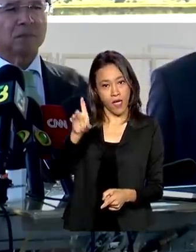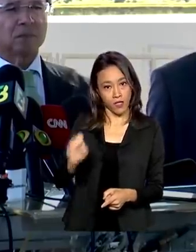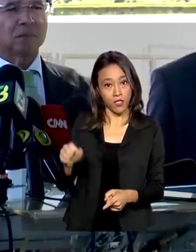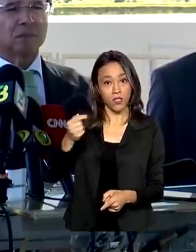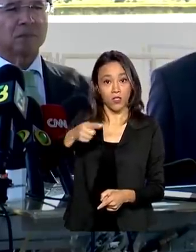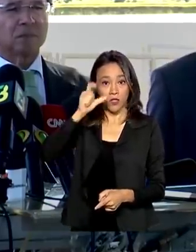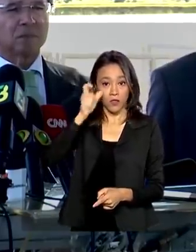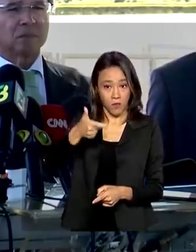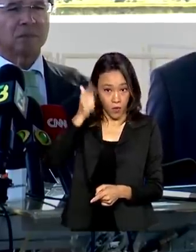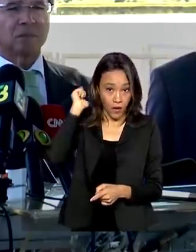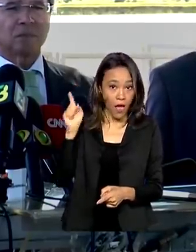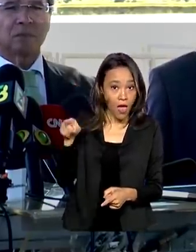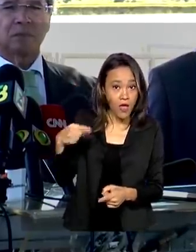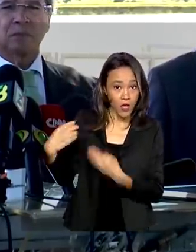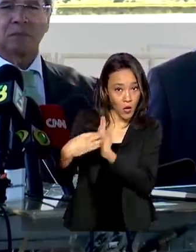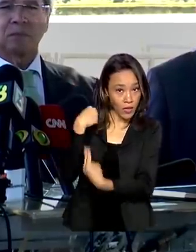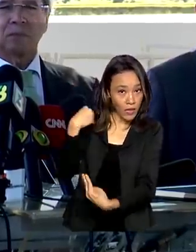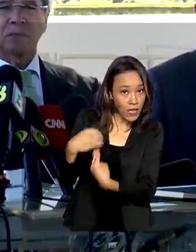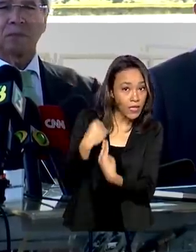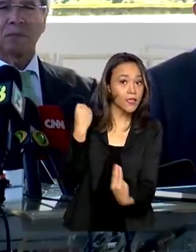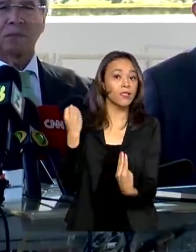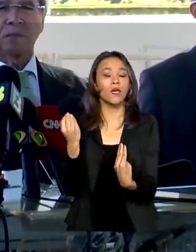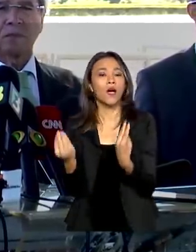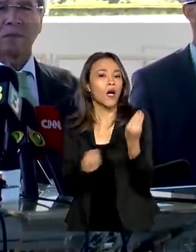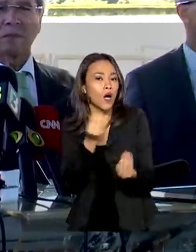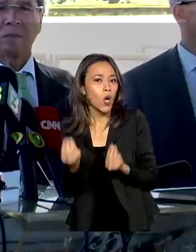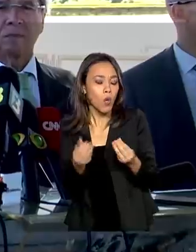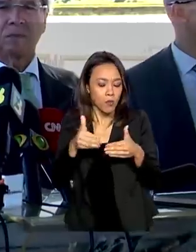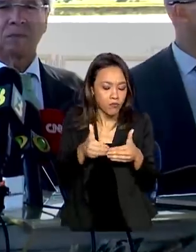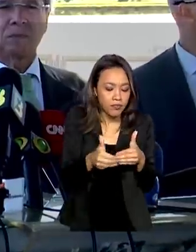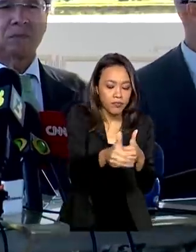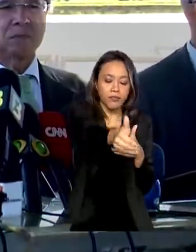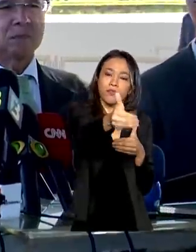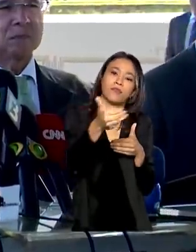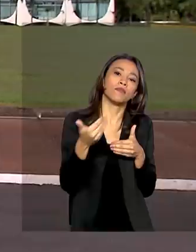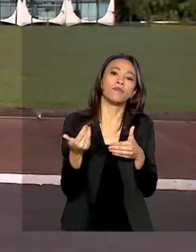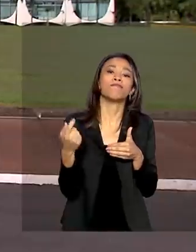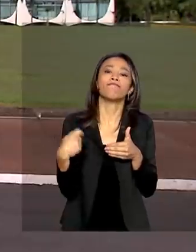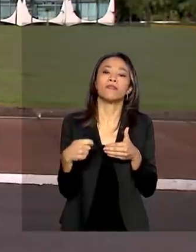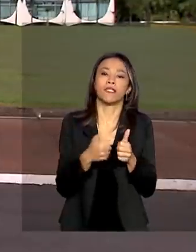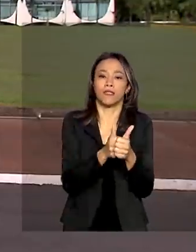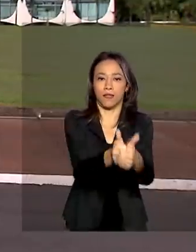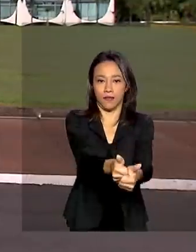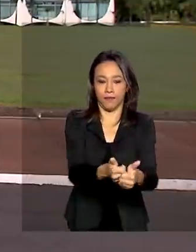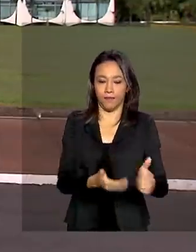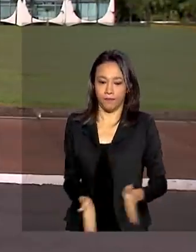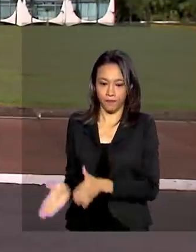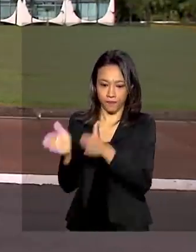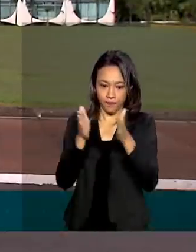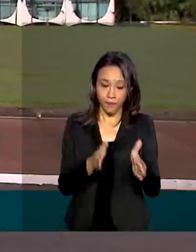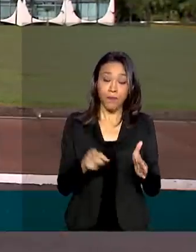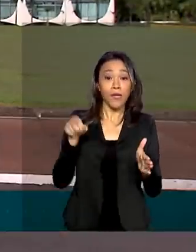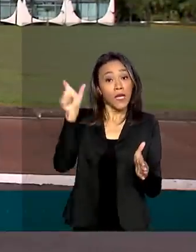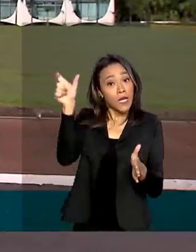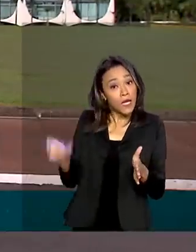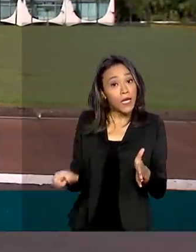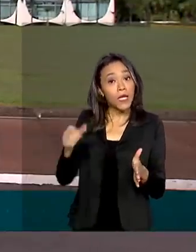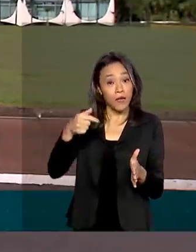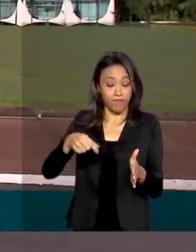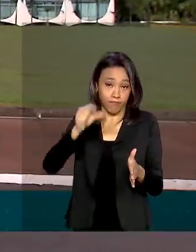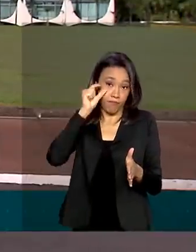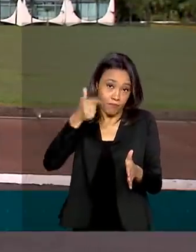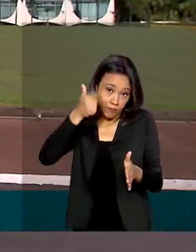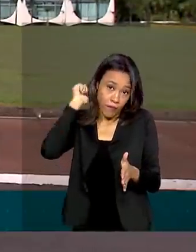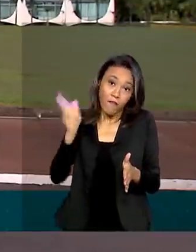nos dá as recomendações e o que nós realmente devemos seguir. E o norte, segundo Paulo Guedes, é continuar